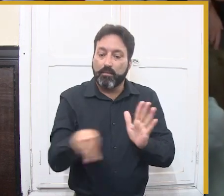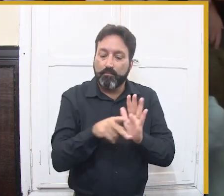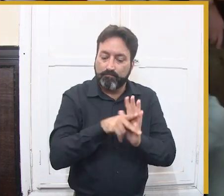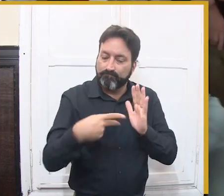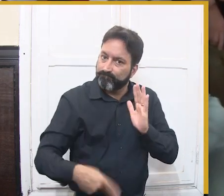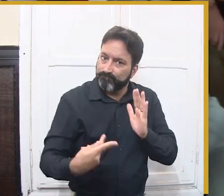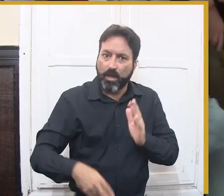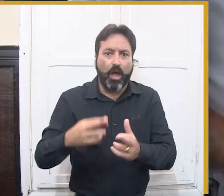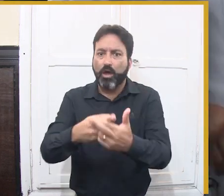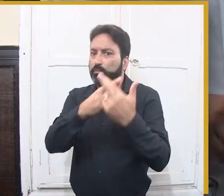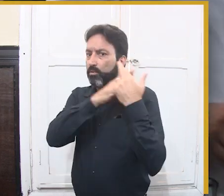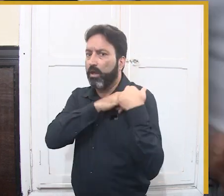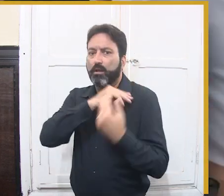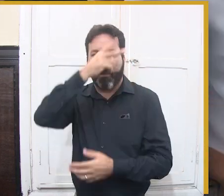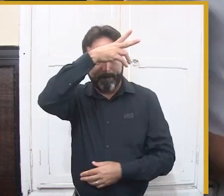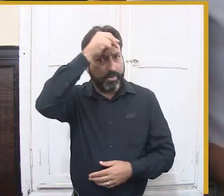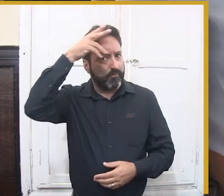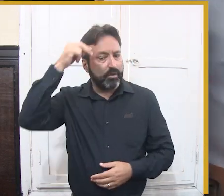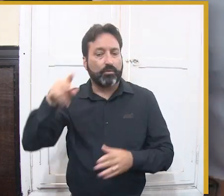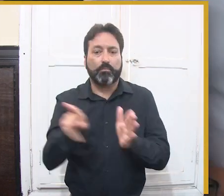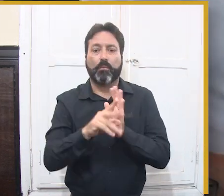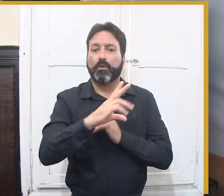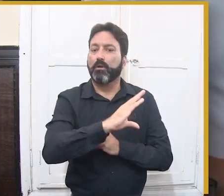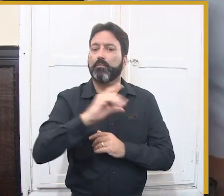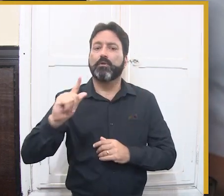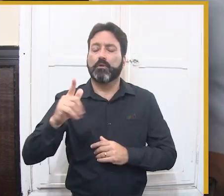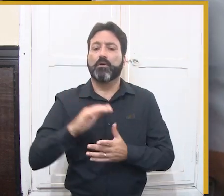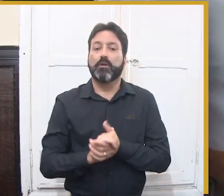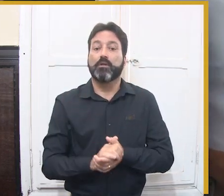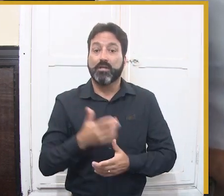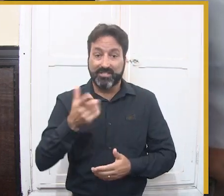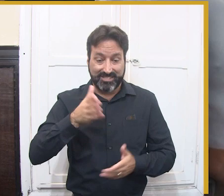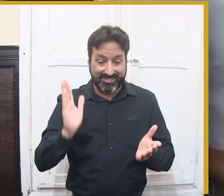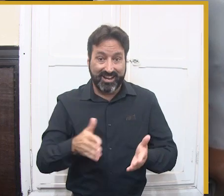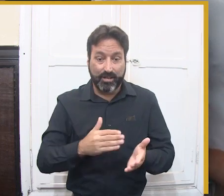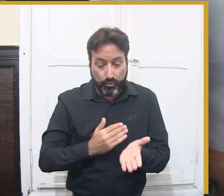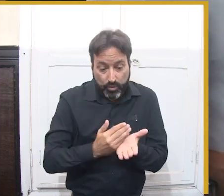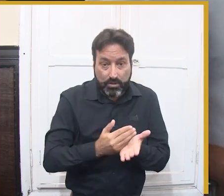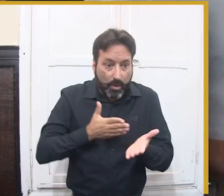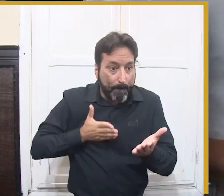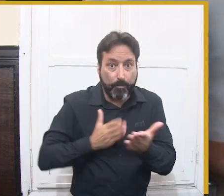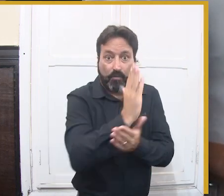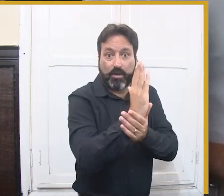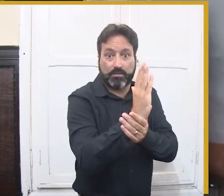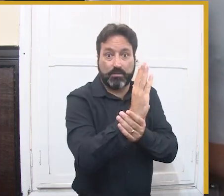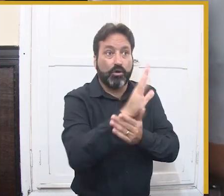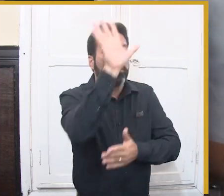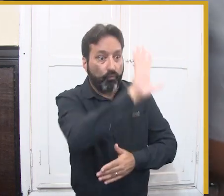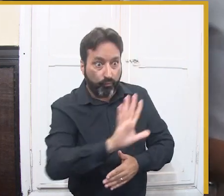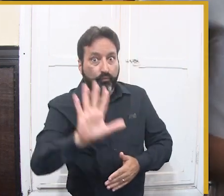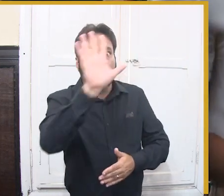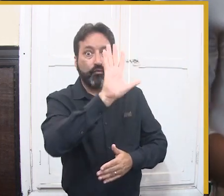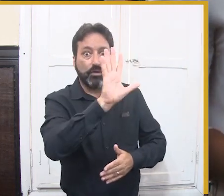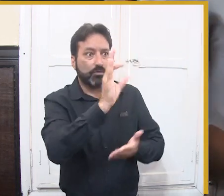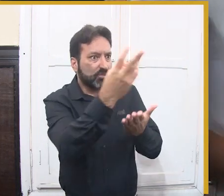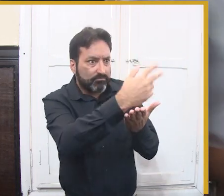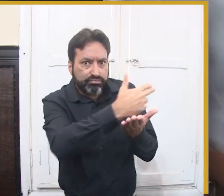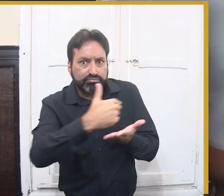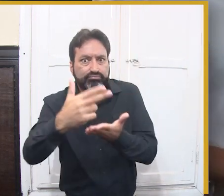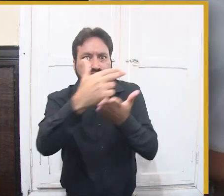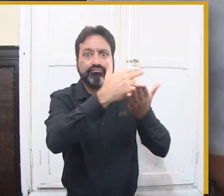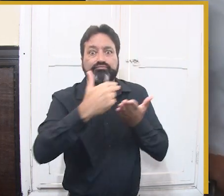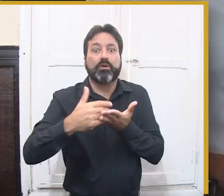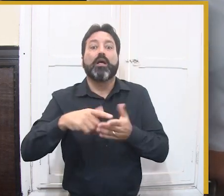faça com que o São João seja democrático para quem é daqui e para quem vem de fora. A gestão cultural e criativa da 40ª